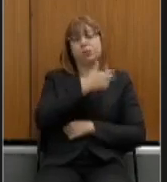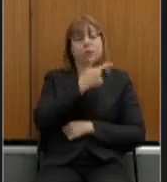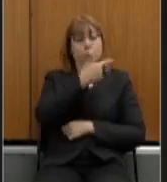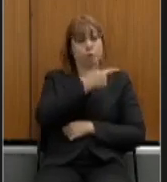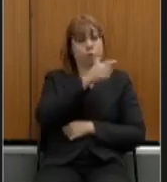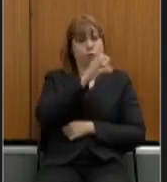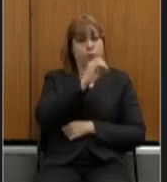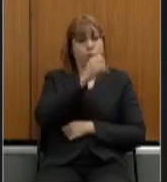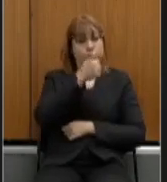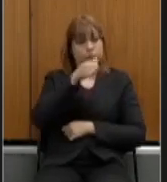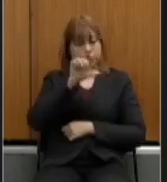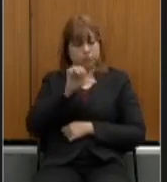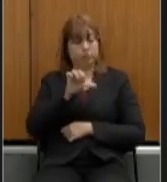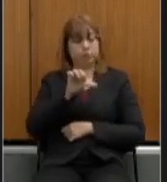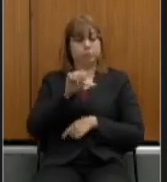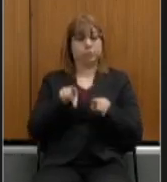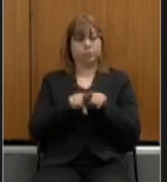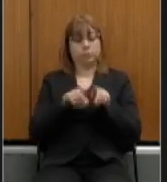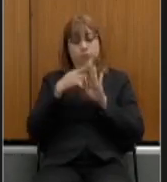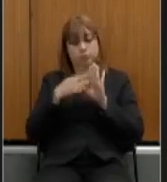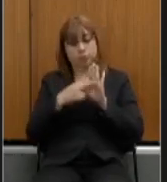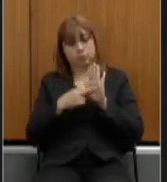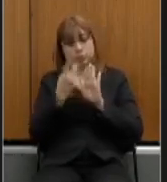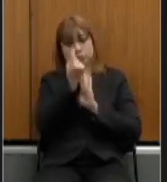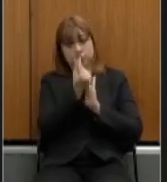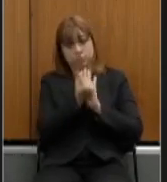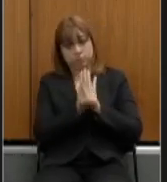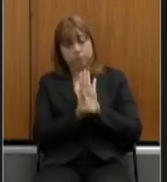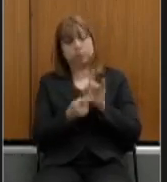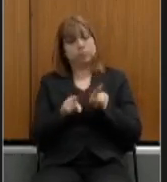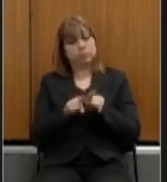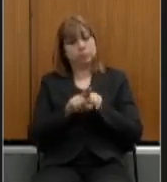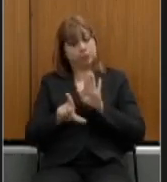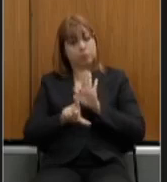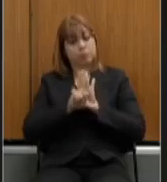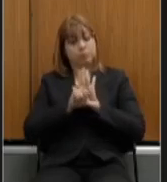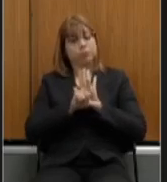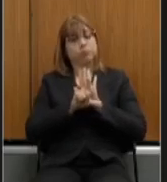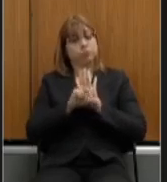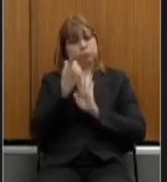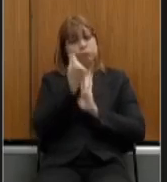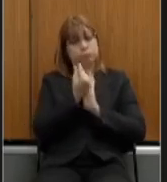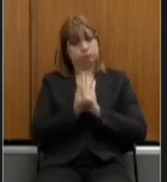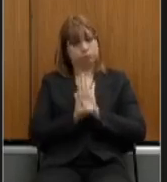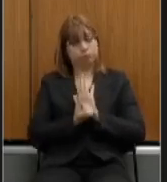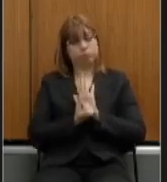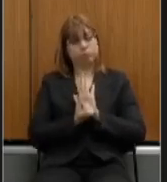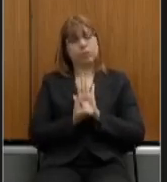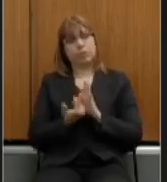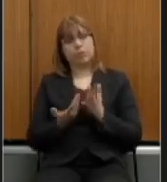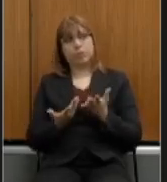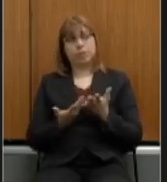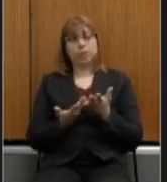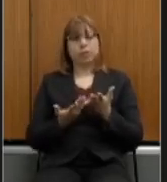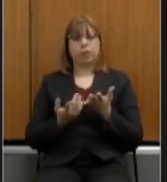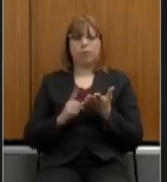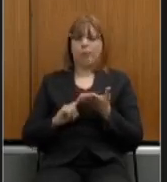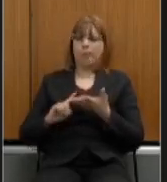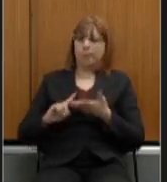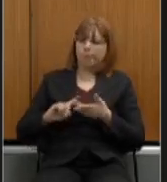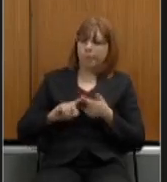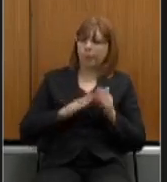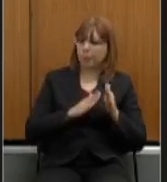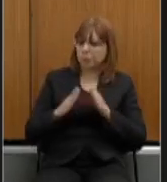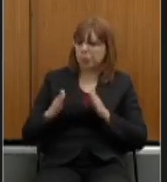lei de diretrizes orçamentária e aprovamos a lei orçamentária todos esses processos